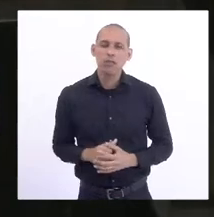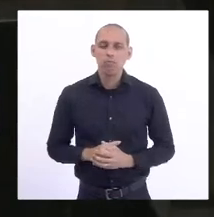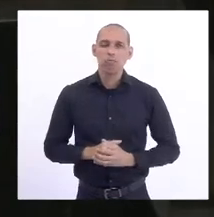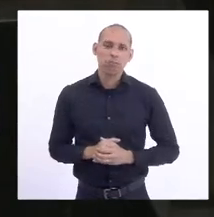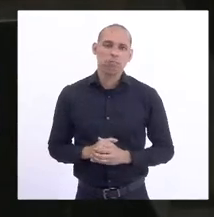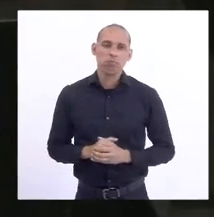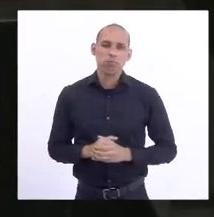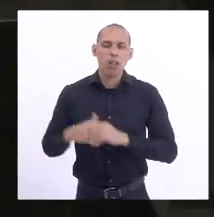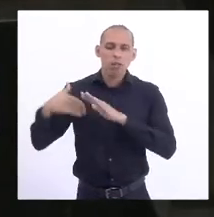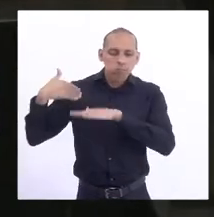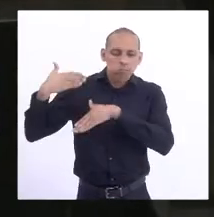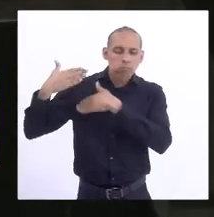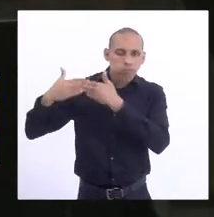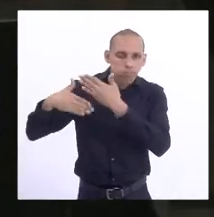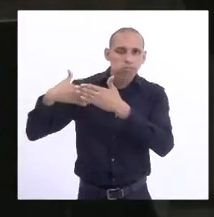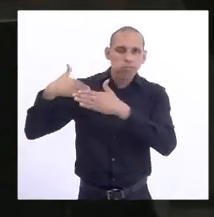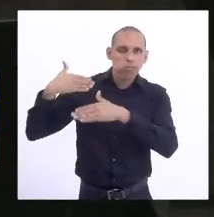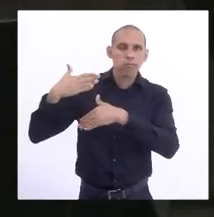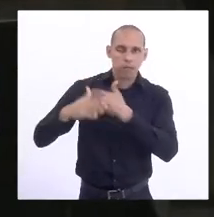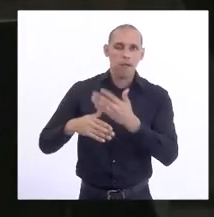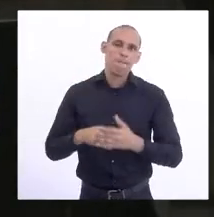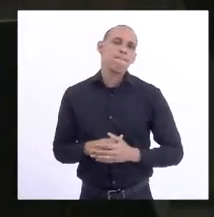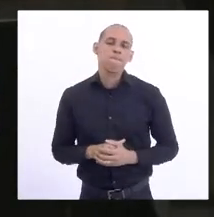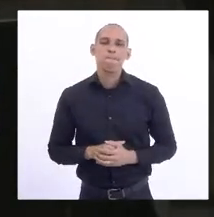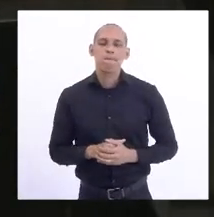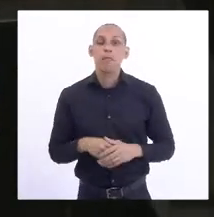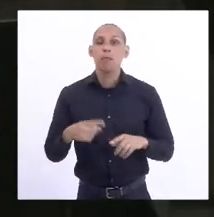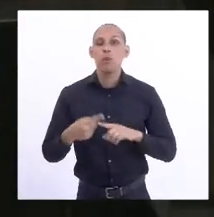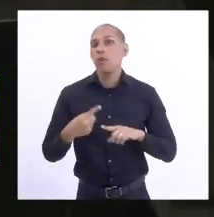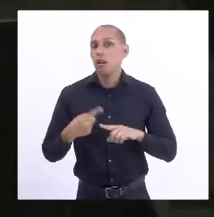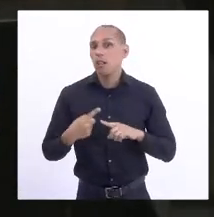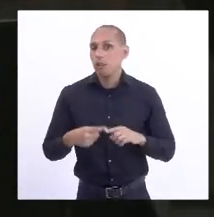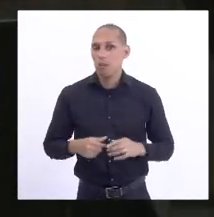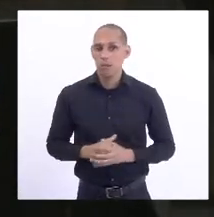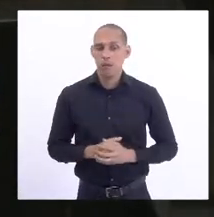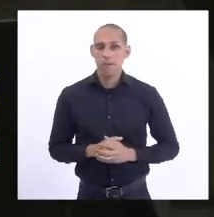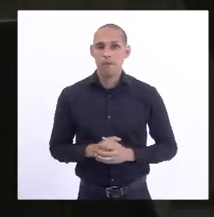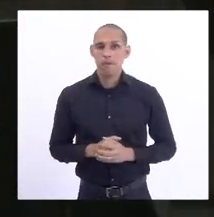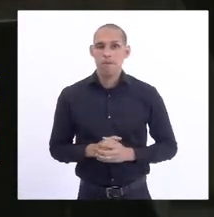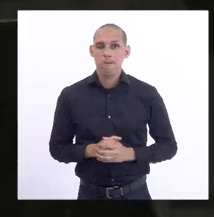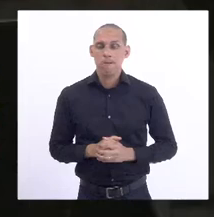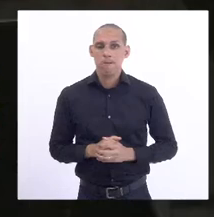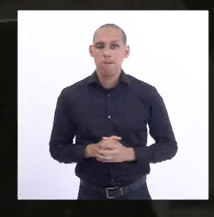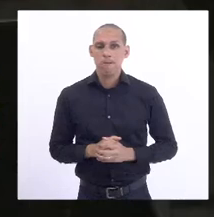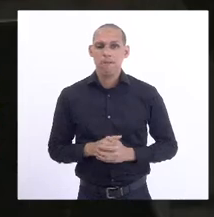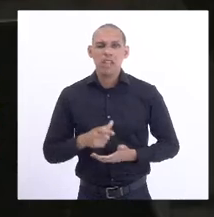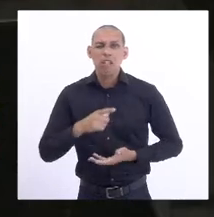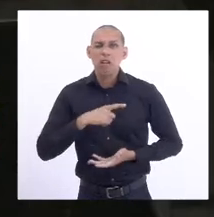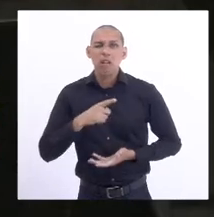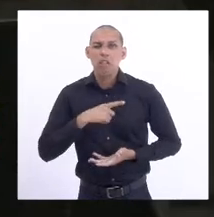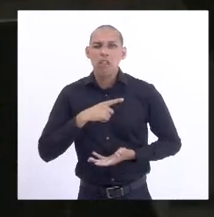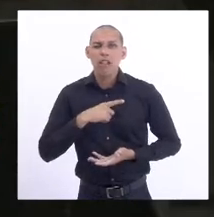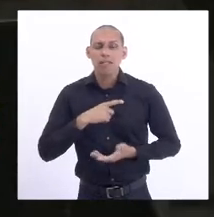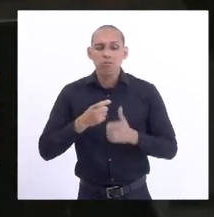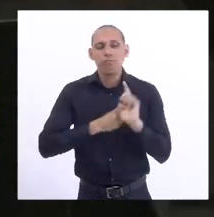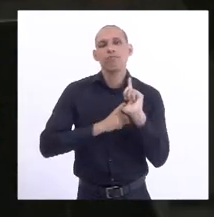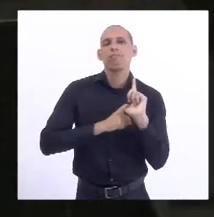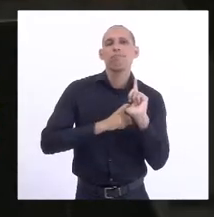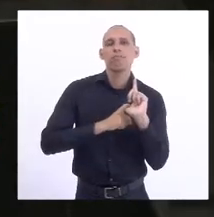depois desse impacto. porque há uma dívida histórica,